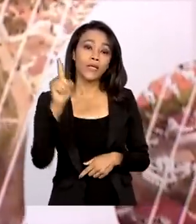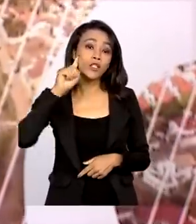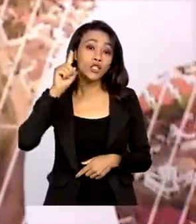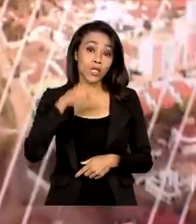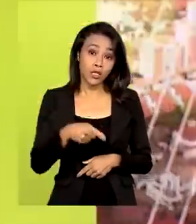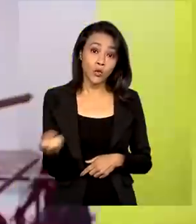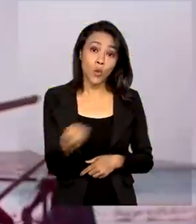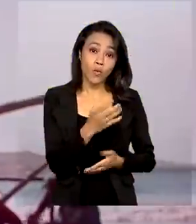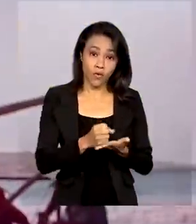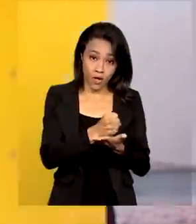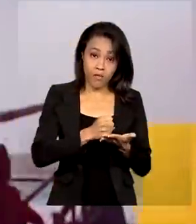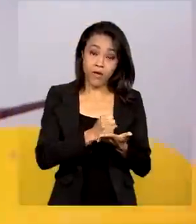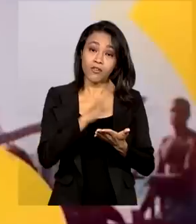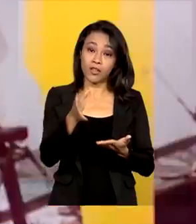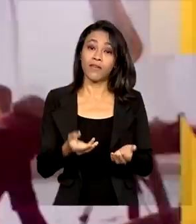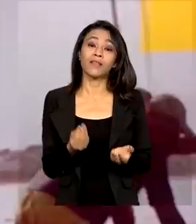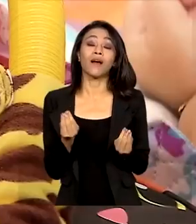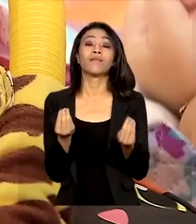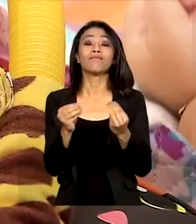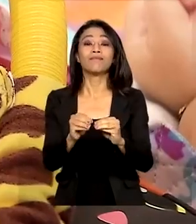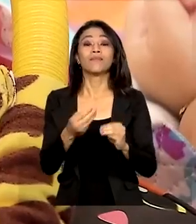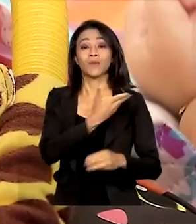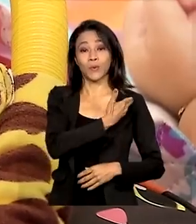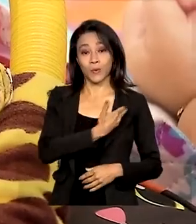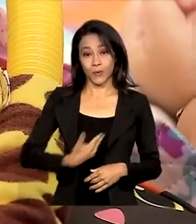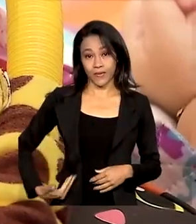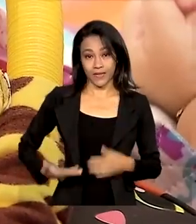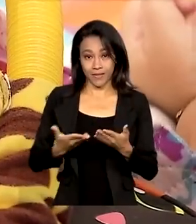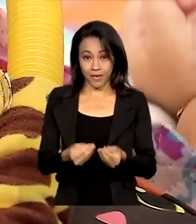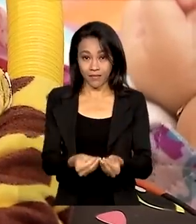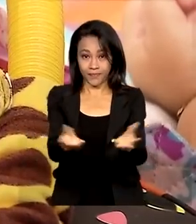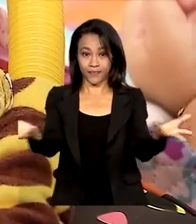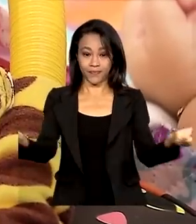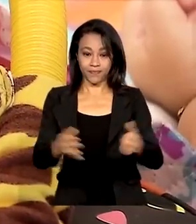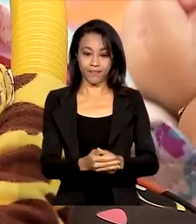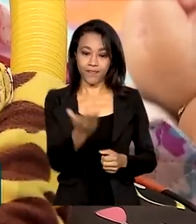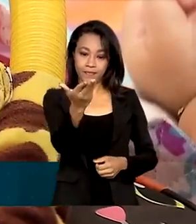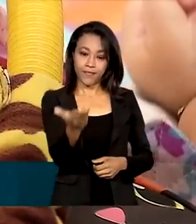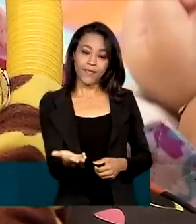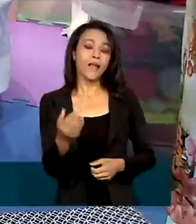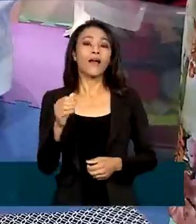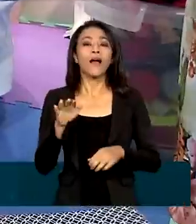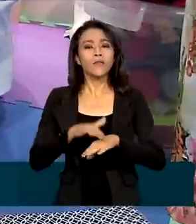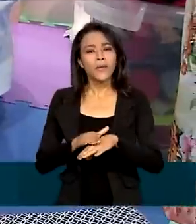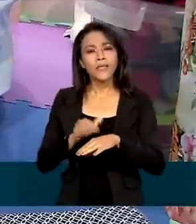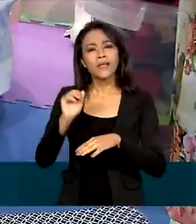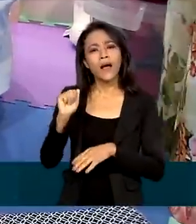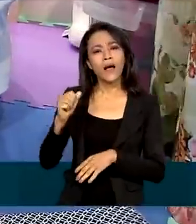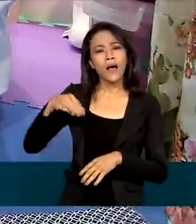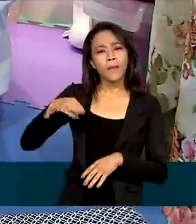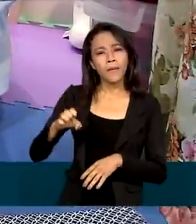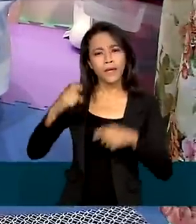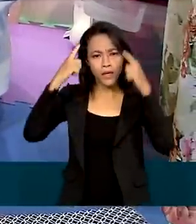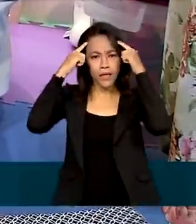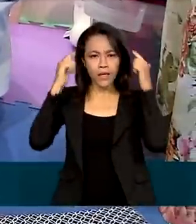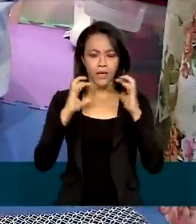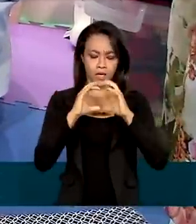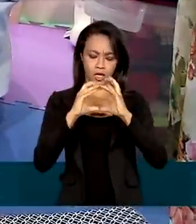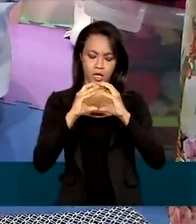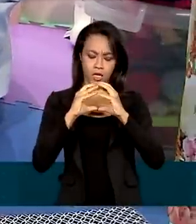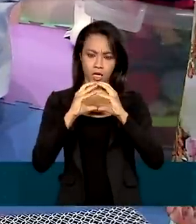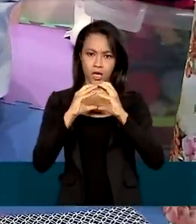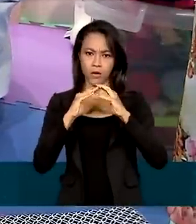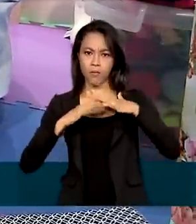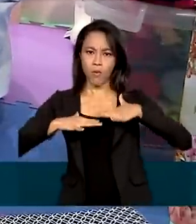novo remédio vai estar disponível no SUS. A AMI é uma doença degenerativa rara que afeta o neurônio motor espinhal